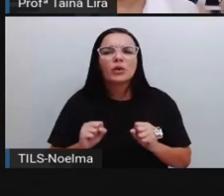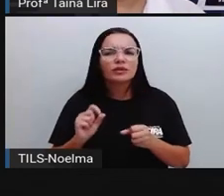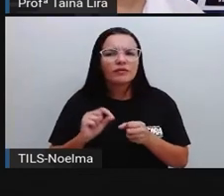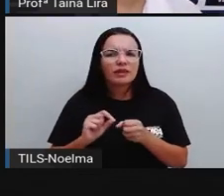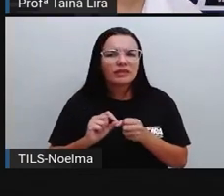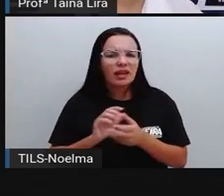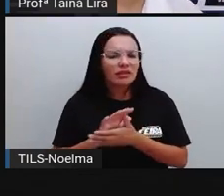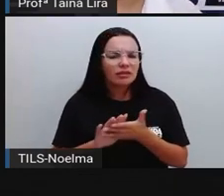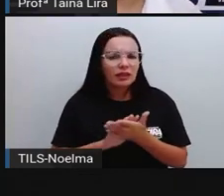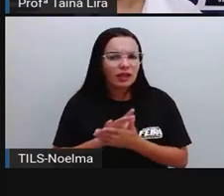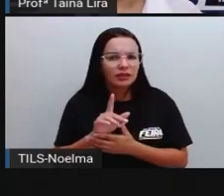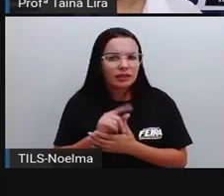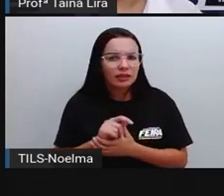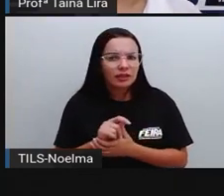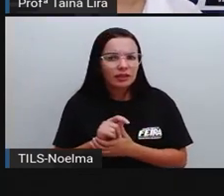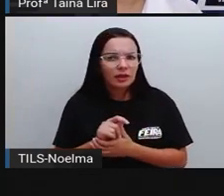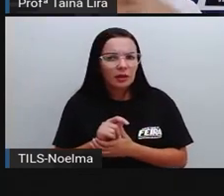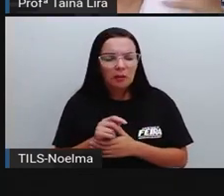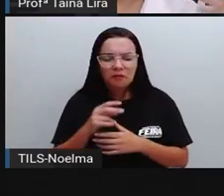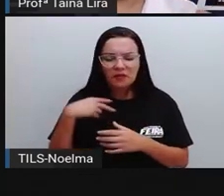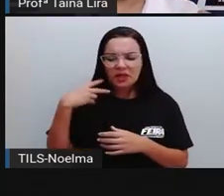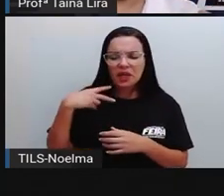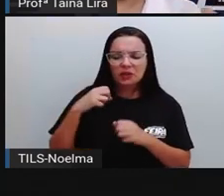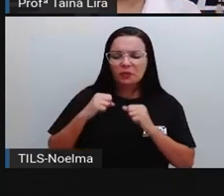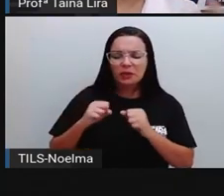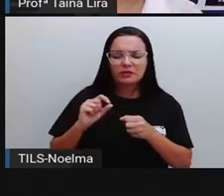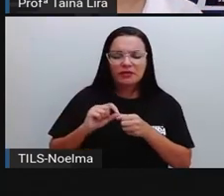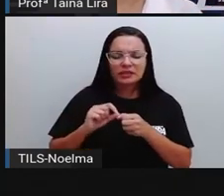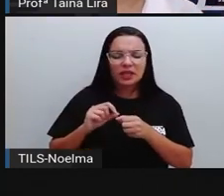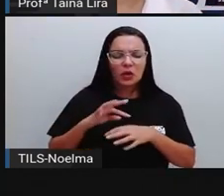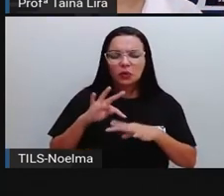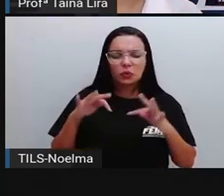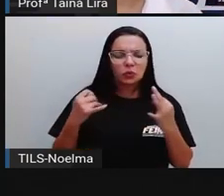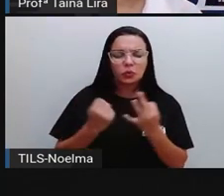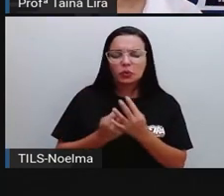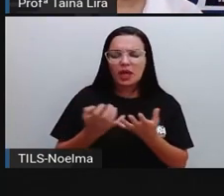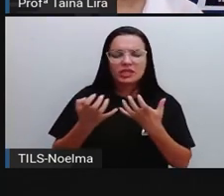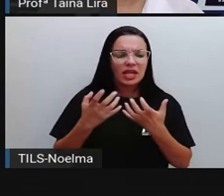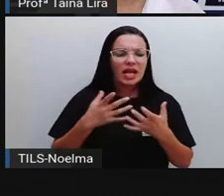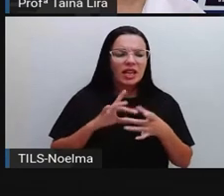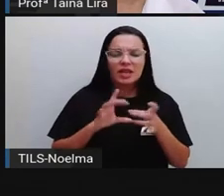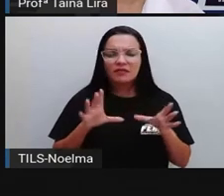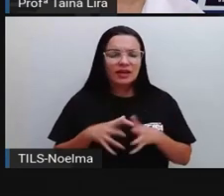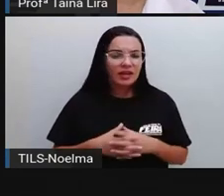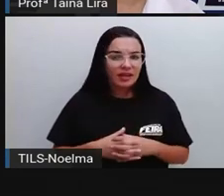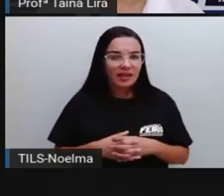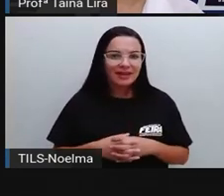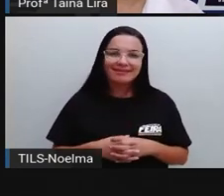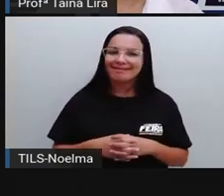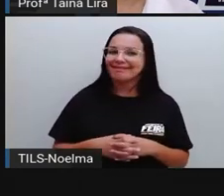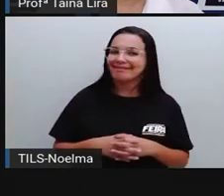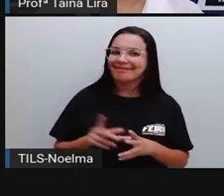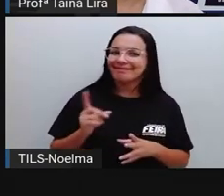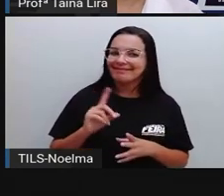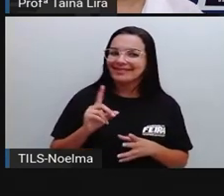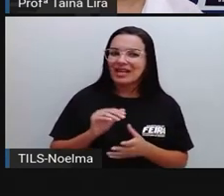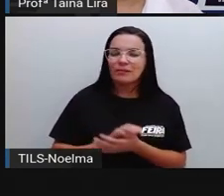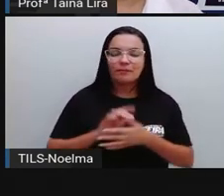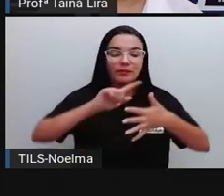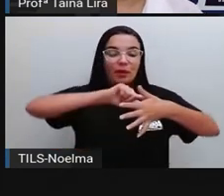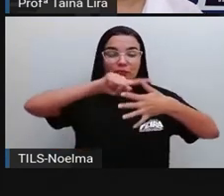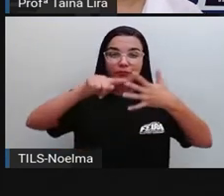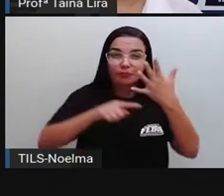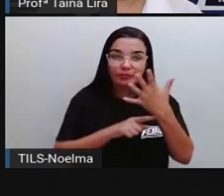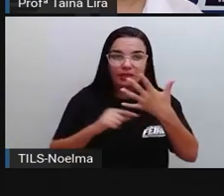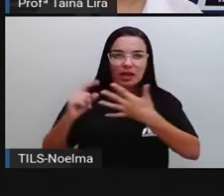vereadores podem fazer tudo? Podem fazer o que eles quiserem? Então, vamos ver. Eles não podem, ó, mandar fazer